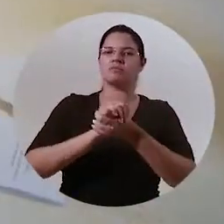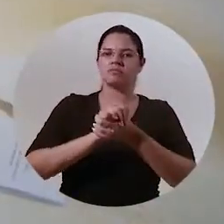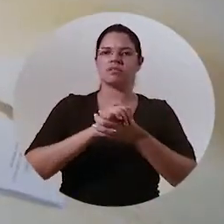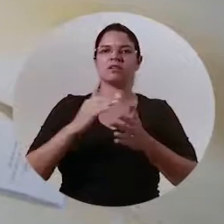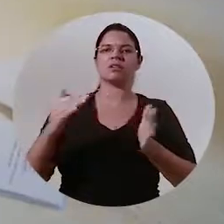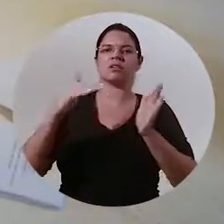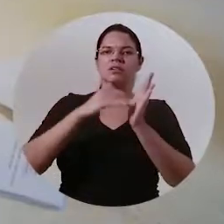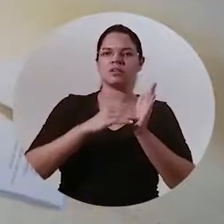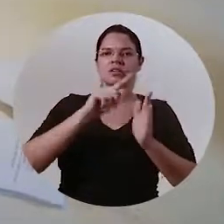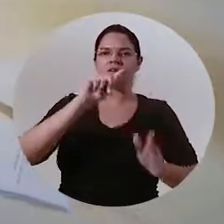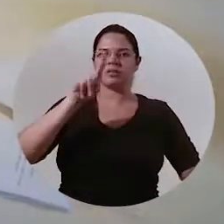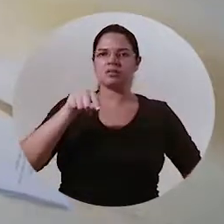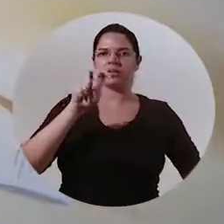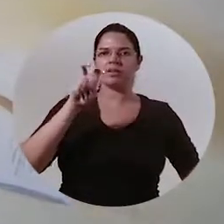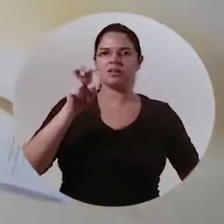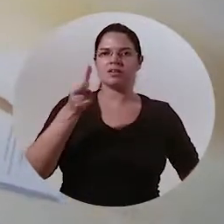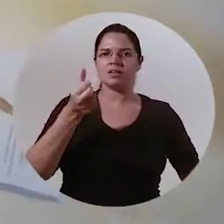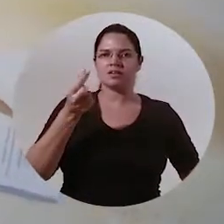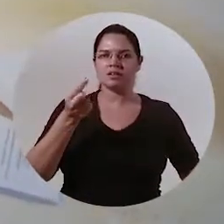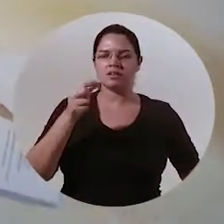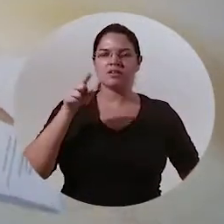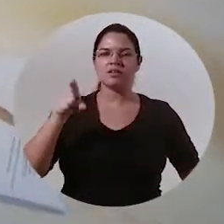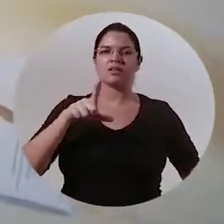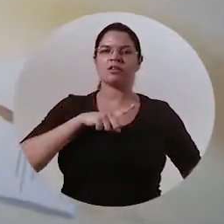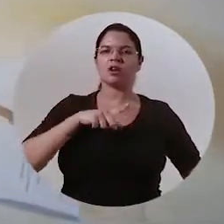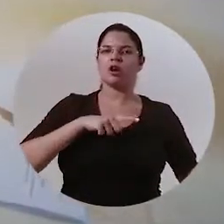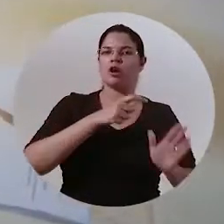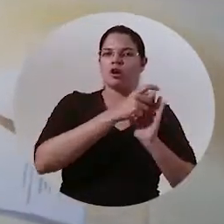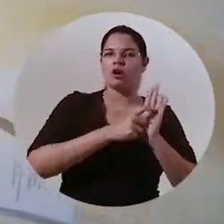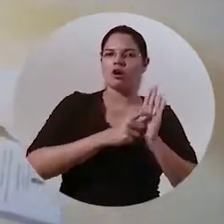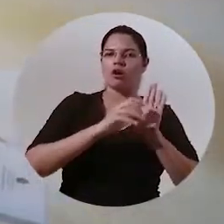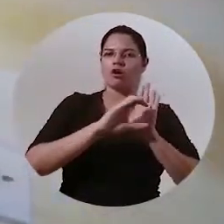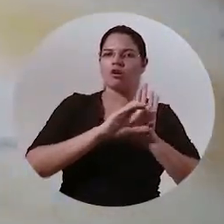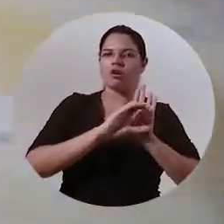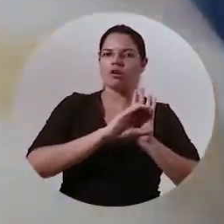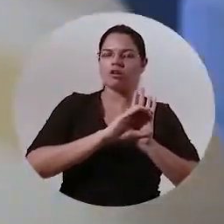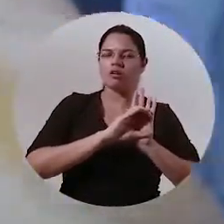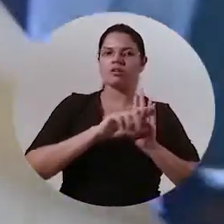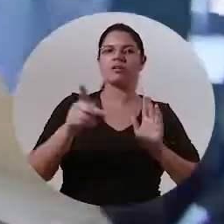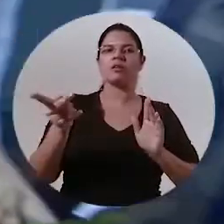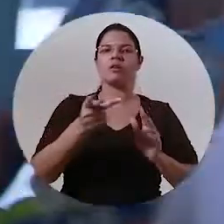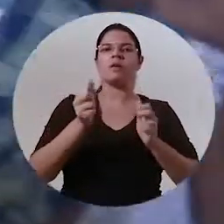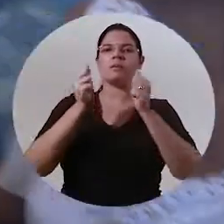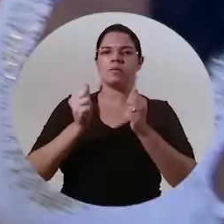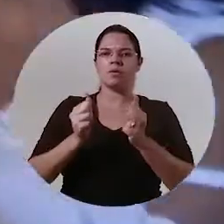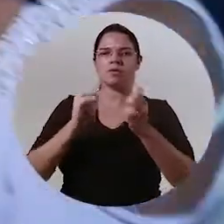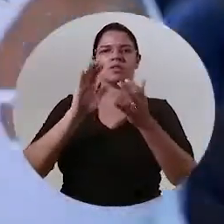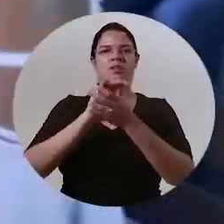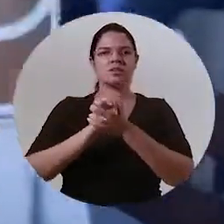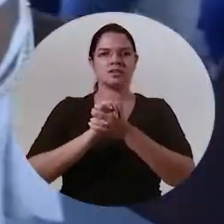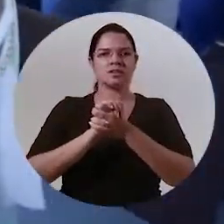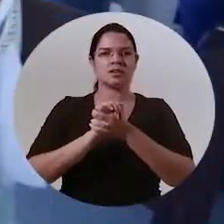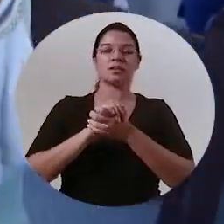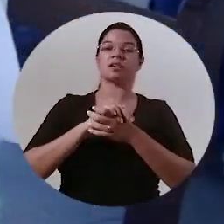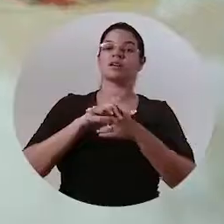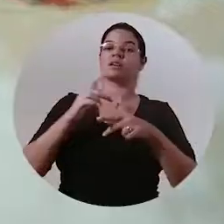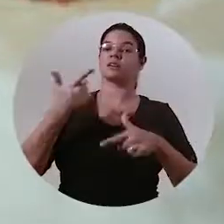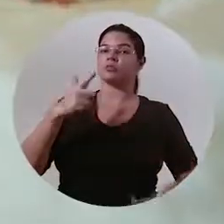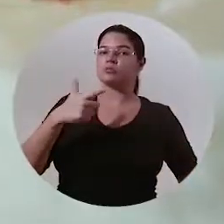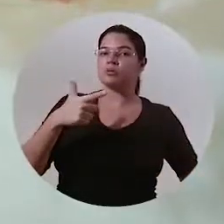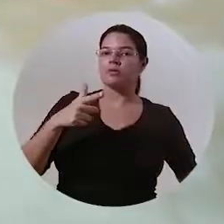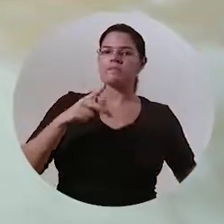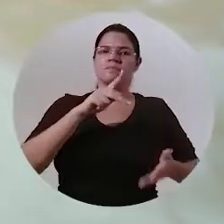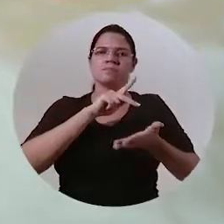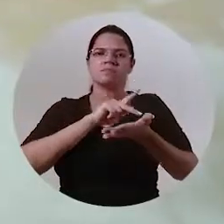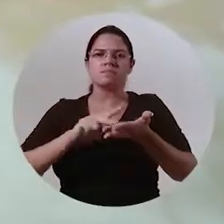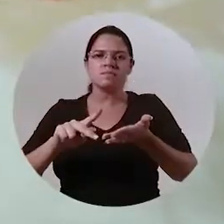1560 do código civil que diz que vocês podem casar civilmente desde que não haja impedimentos nem